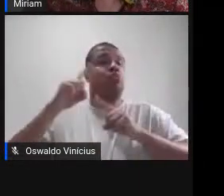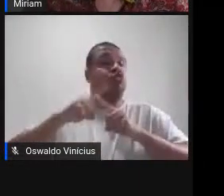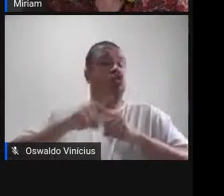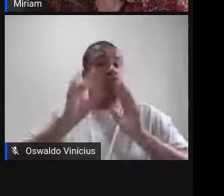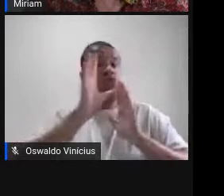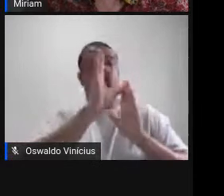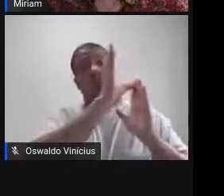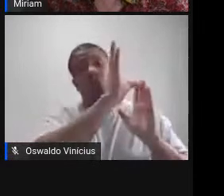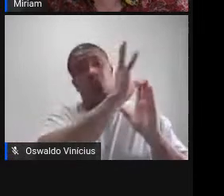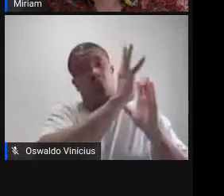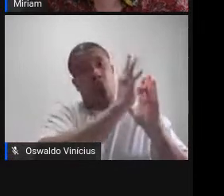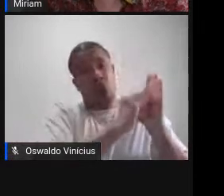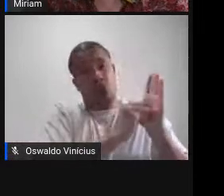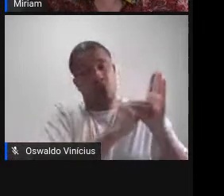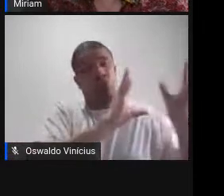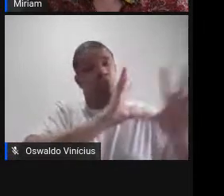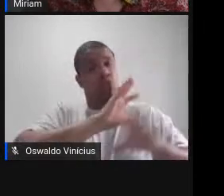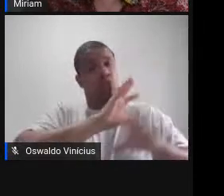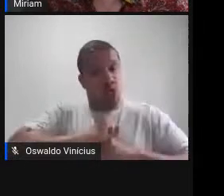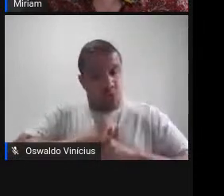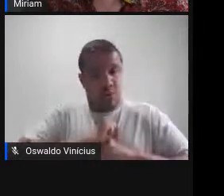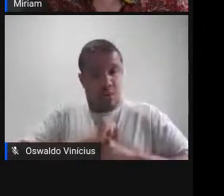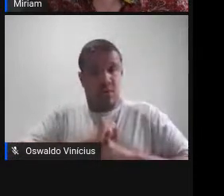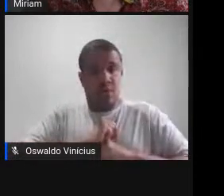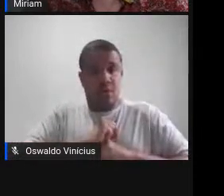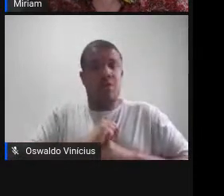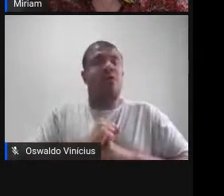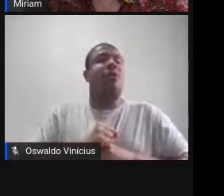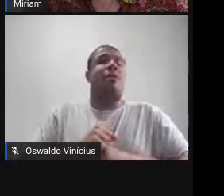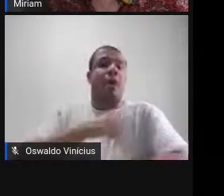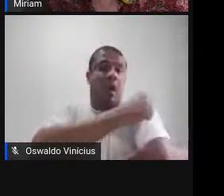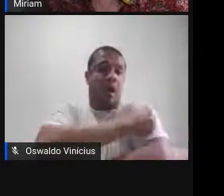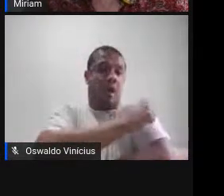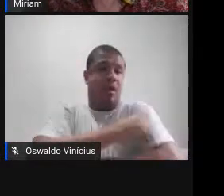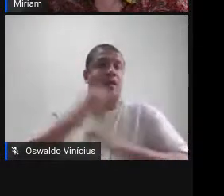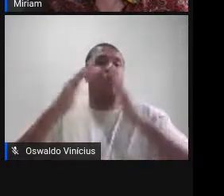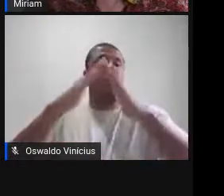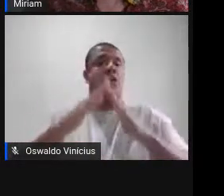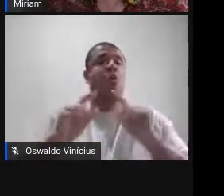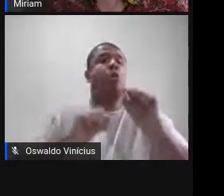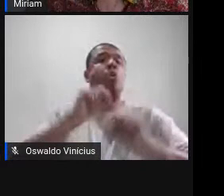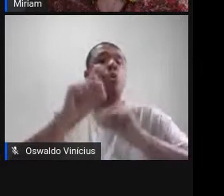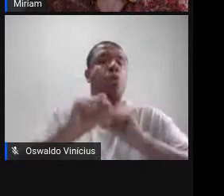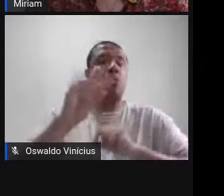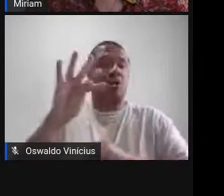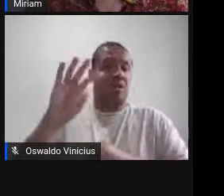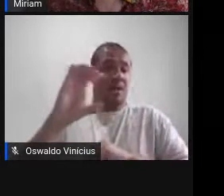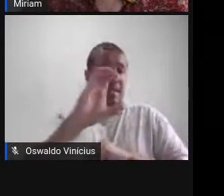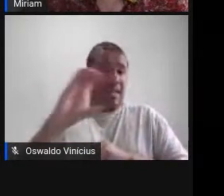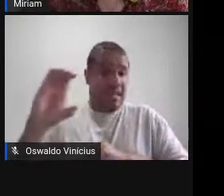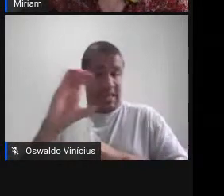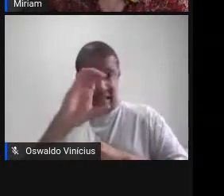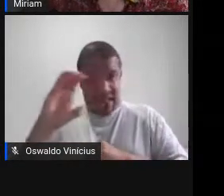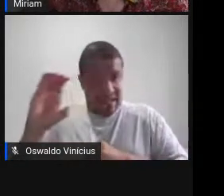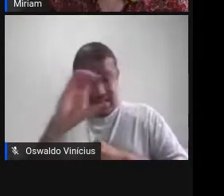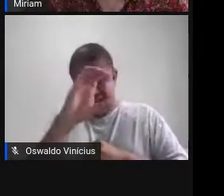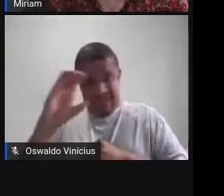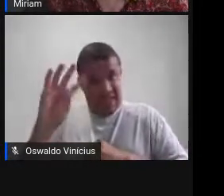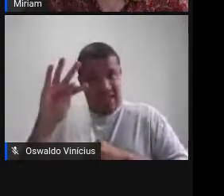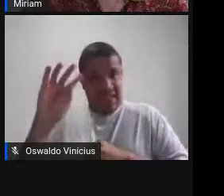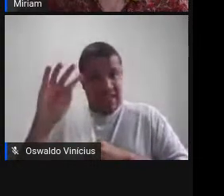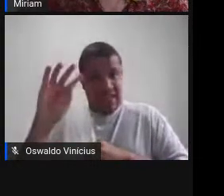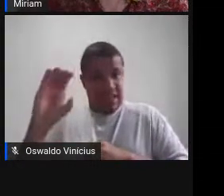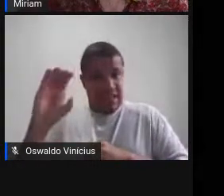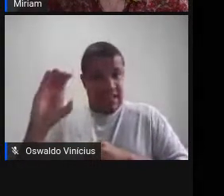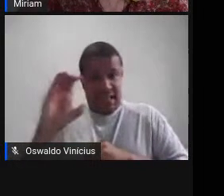A Thaisa Davin explorou essas possibilidades no seu TCC, mas para discutir